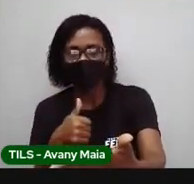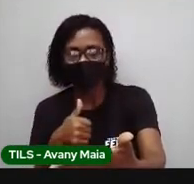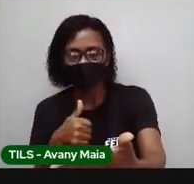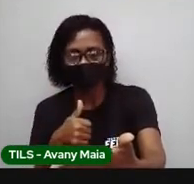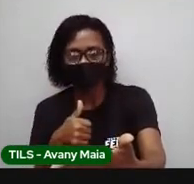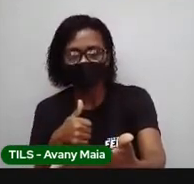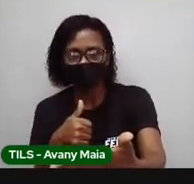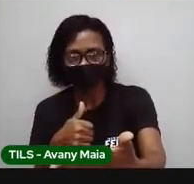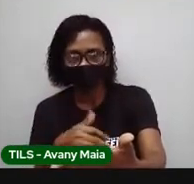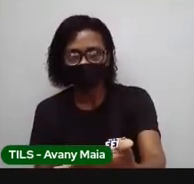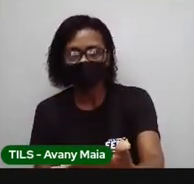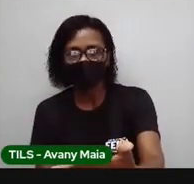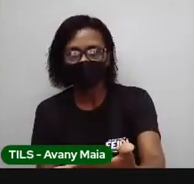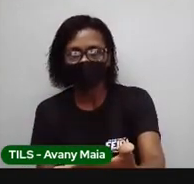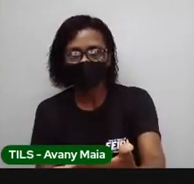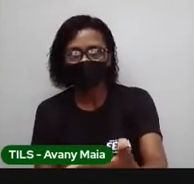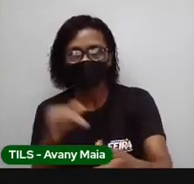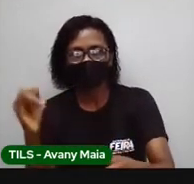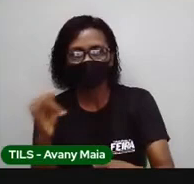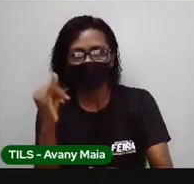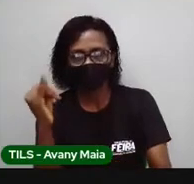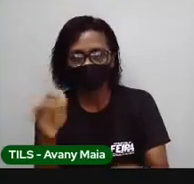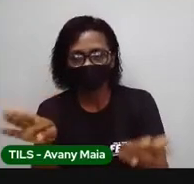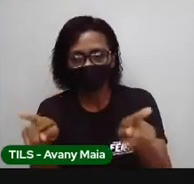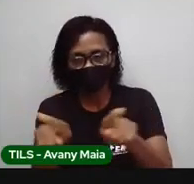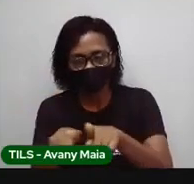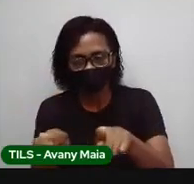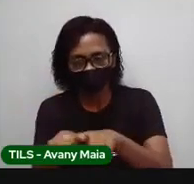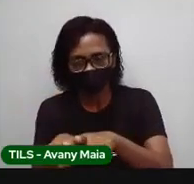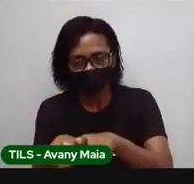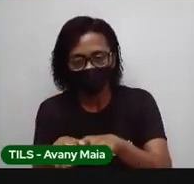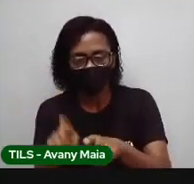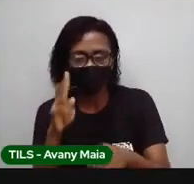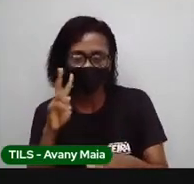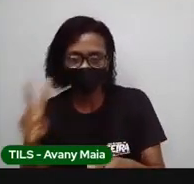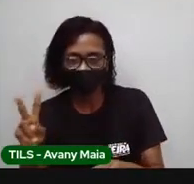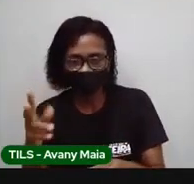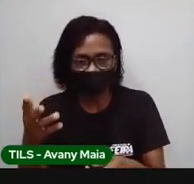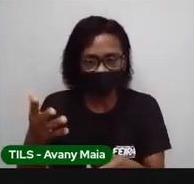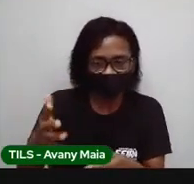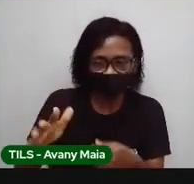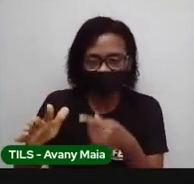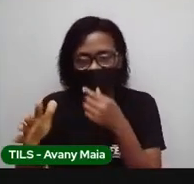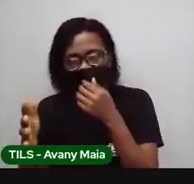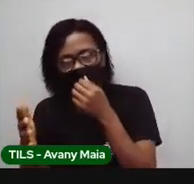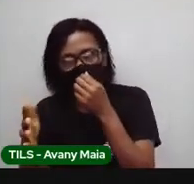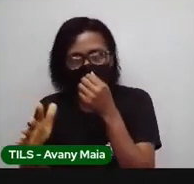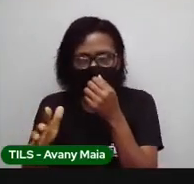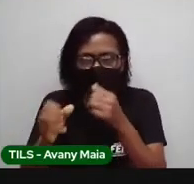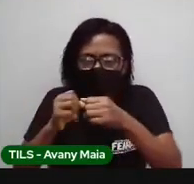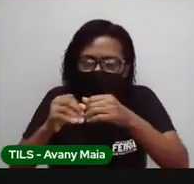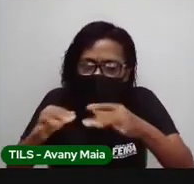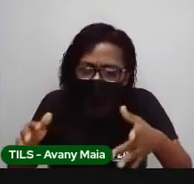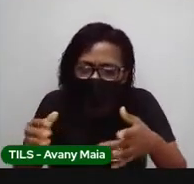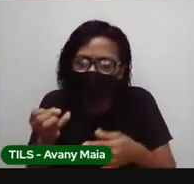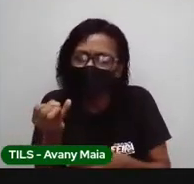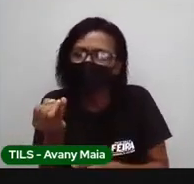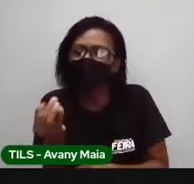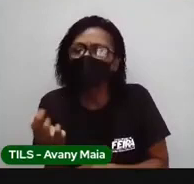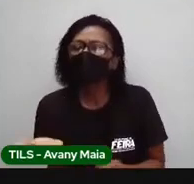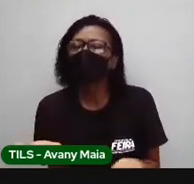outra coisa importante é você verificar as médias de consumo de lâmpadas na sua casa, né?